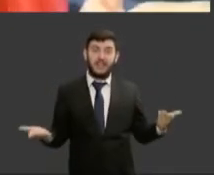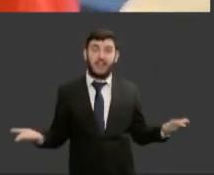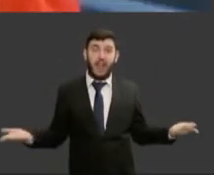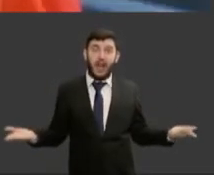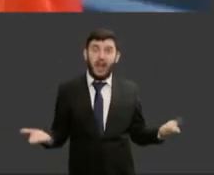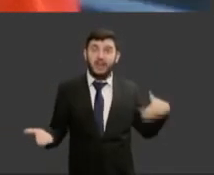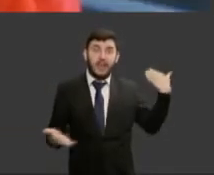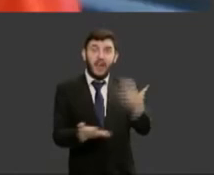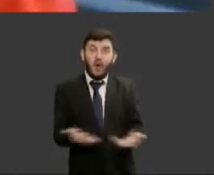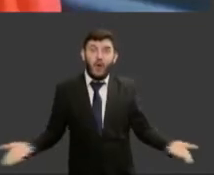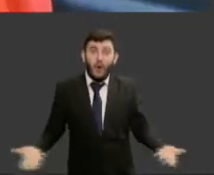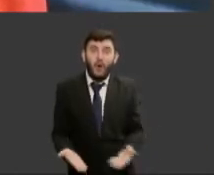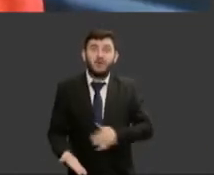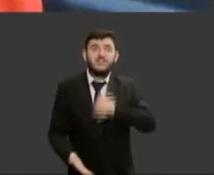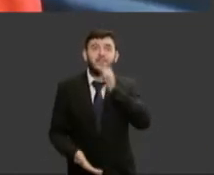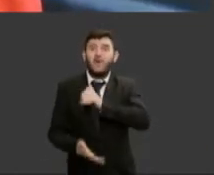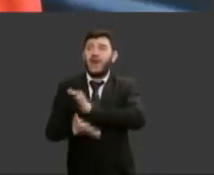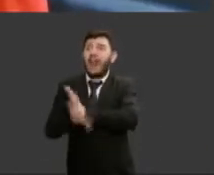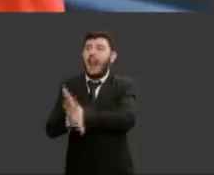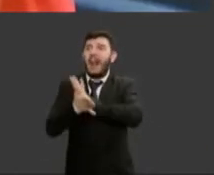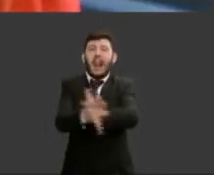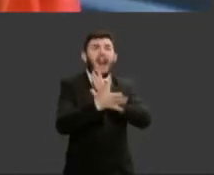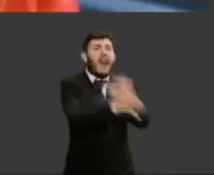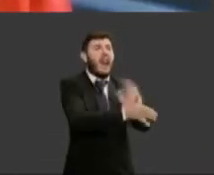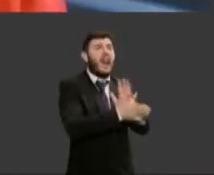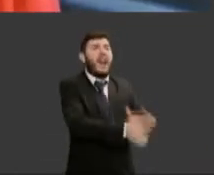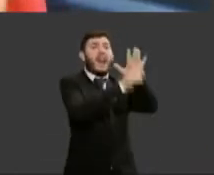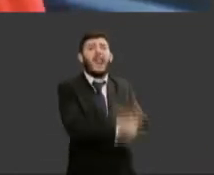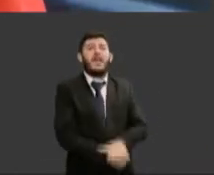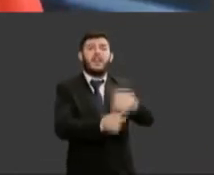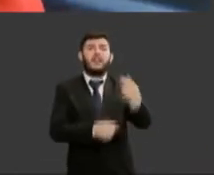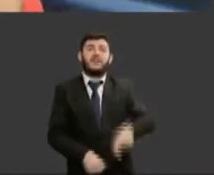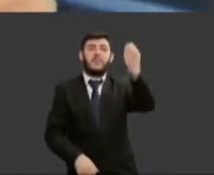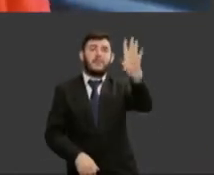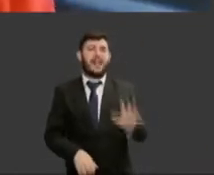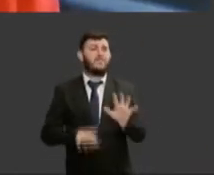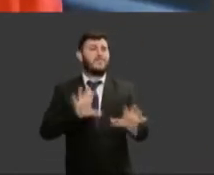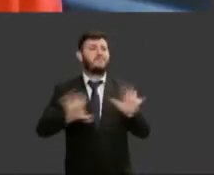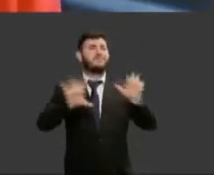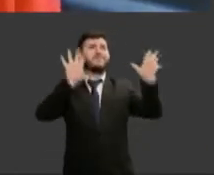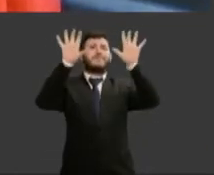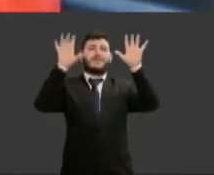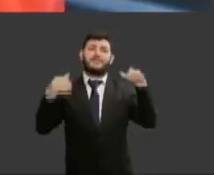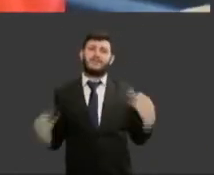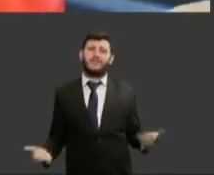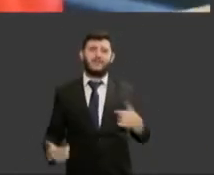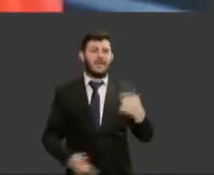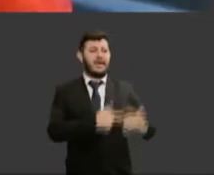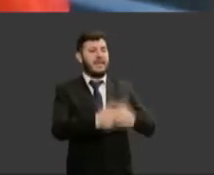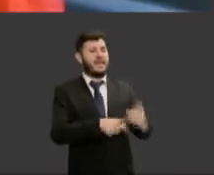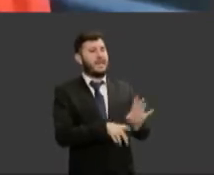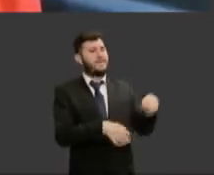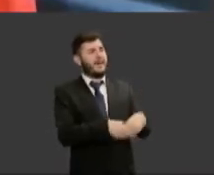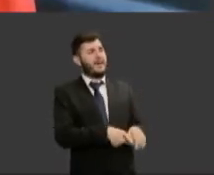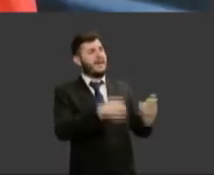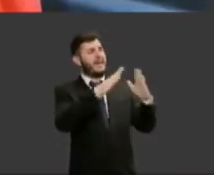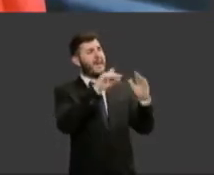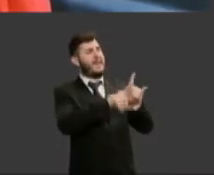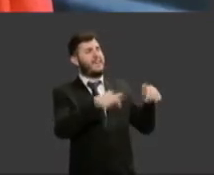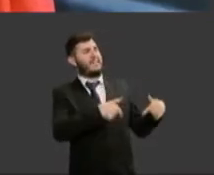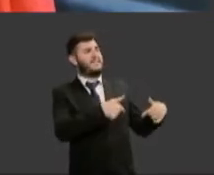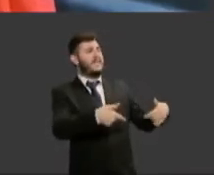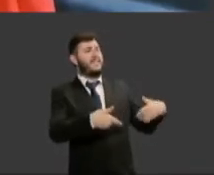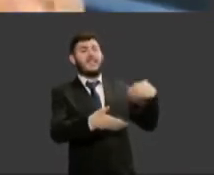em todos os cantos do nosso país portanto a distribuição das tarefas domésticas ainda é um desafio para as mulheres